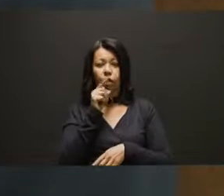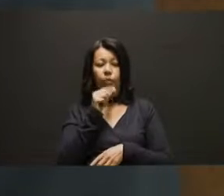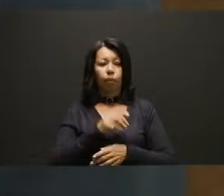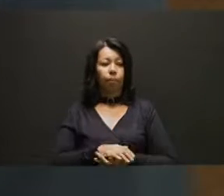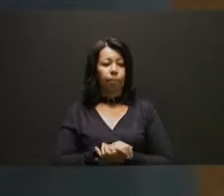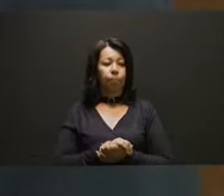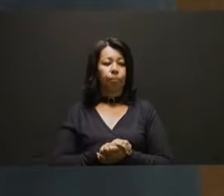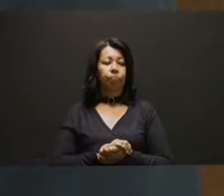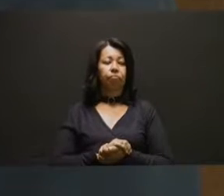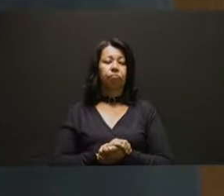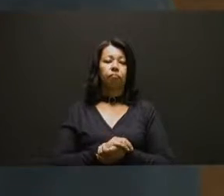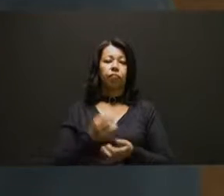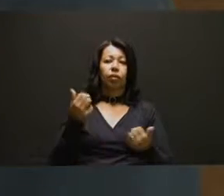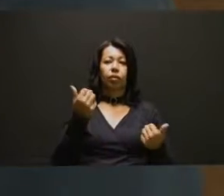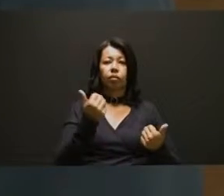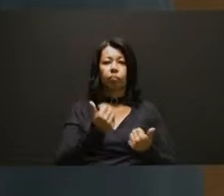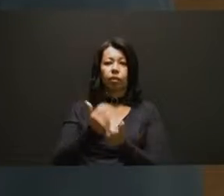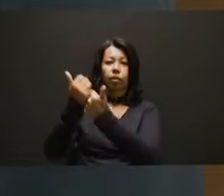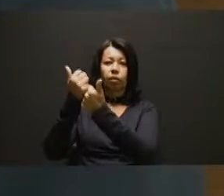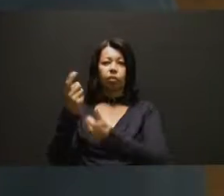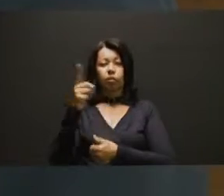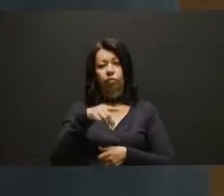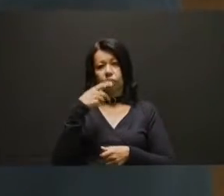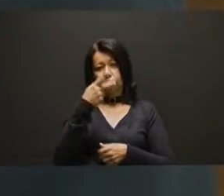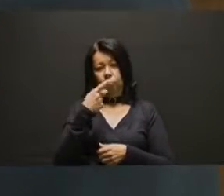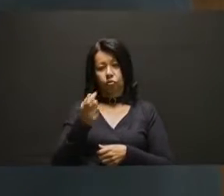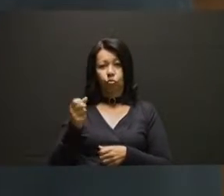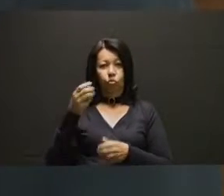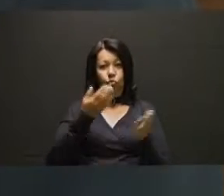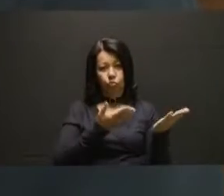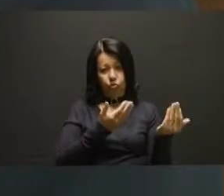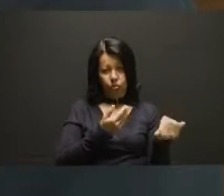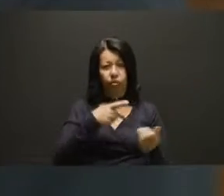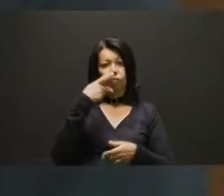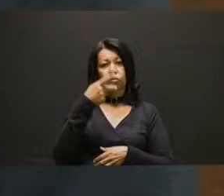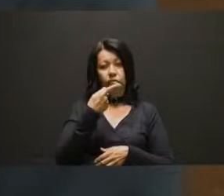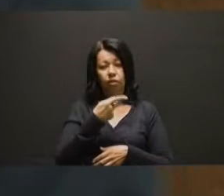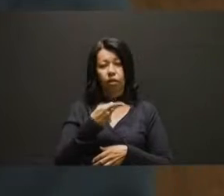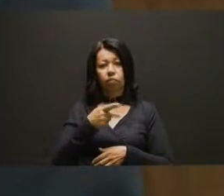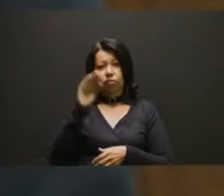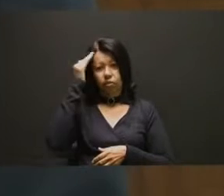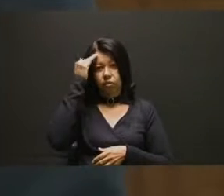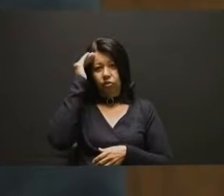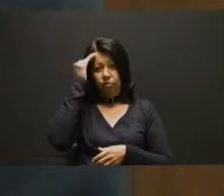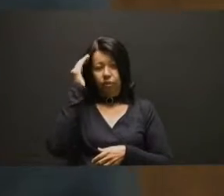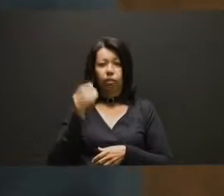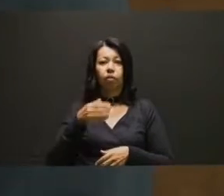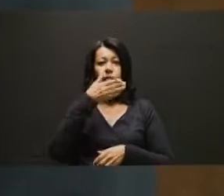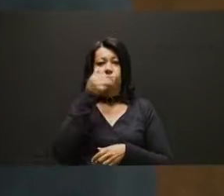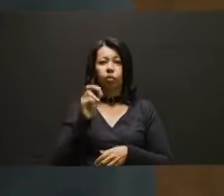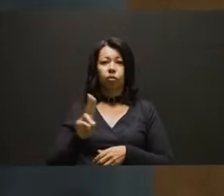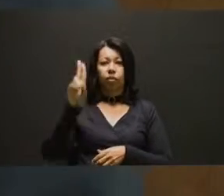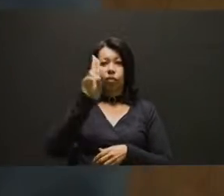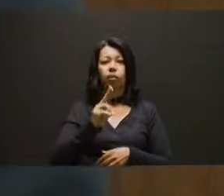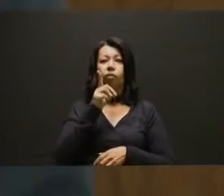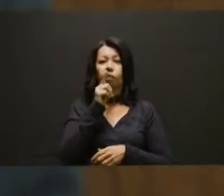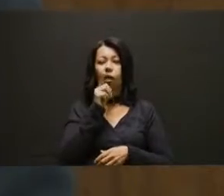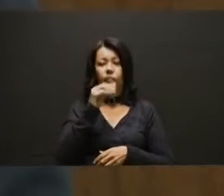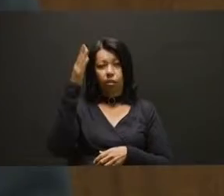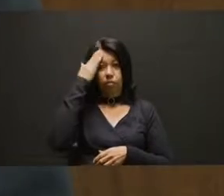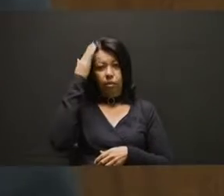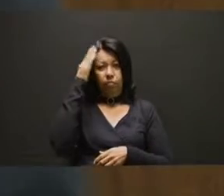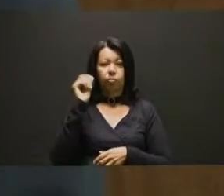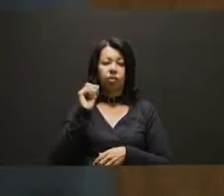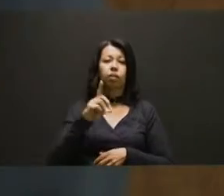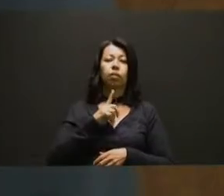questão de sustentabilidade e tudo mais é se tratar desde os jovens e é isso que o está fazendo. É uma questão de conscientização da melhor utilização da água. Sabemos que